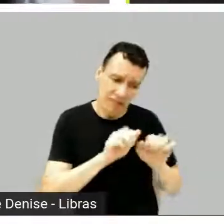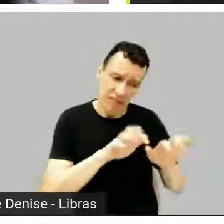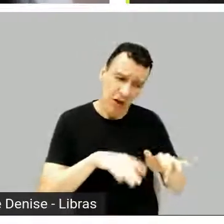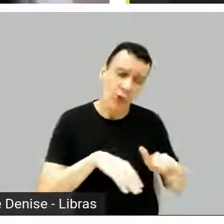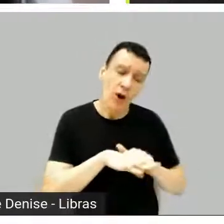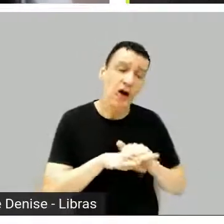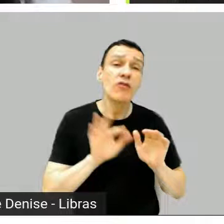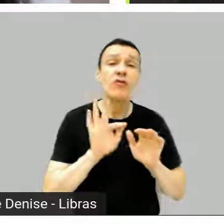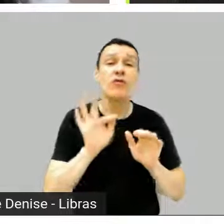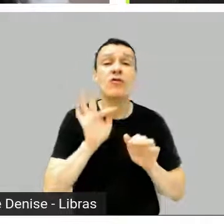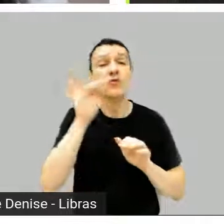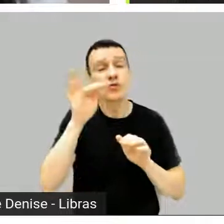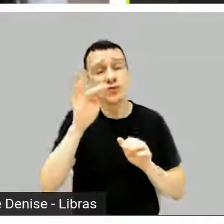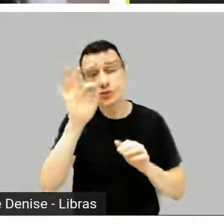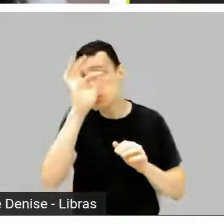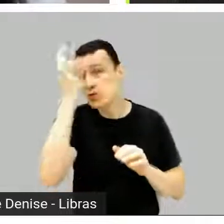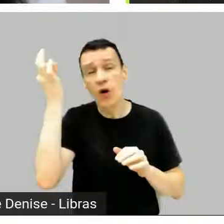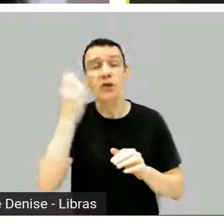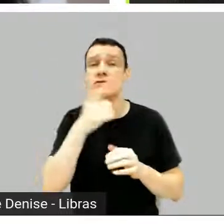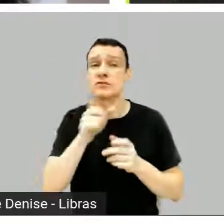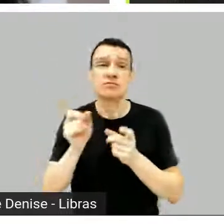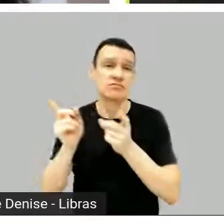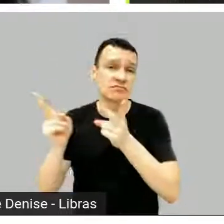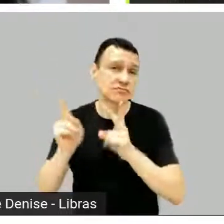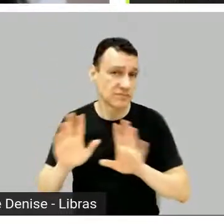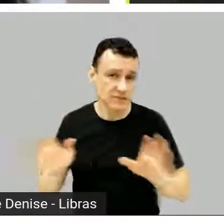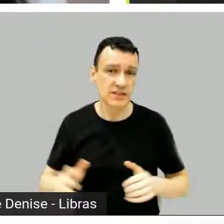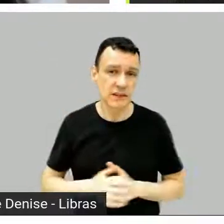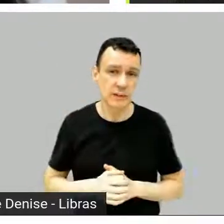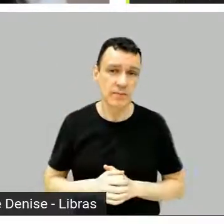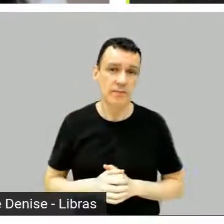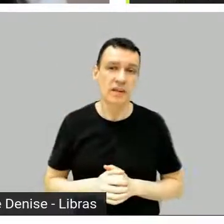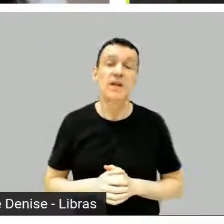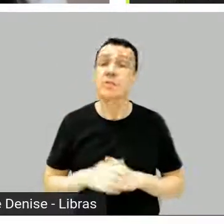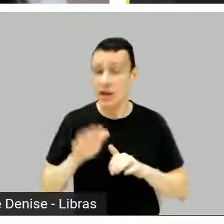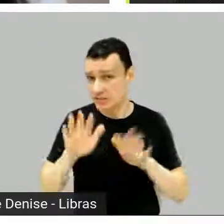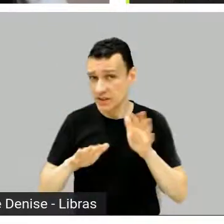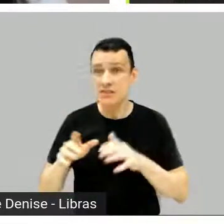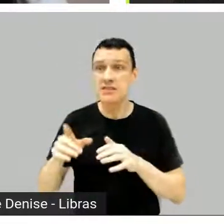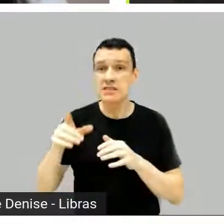seguir alguma coisa que, teoricamente, o mercado está querendo e que você não leva jeito.